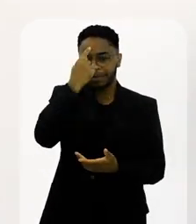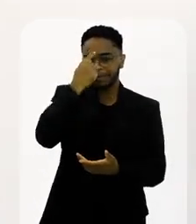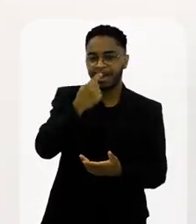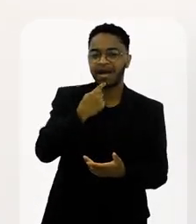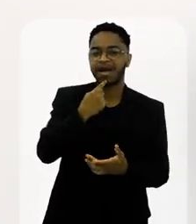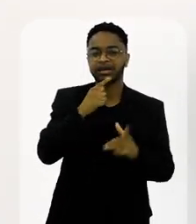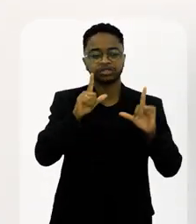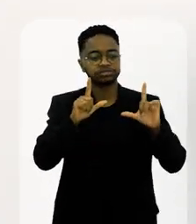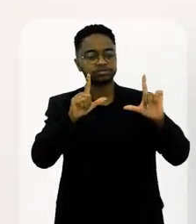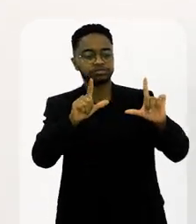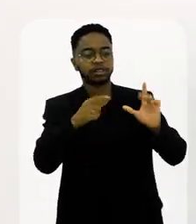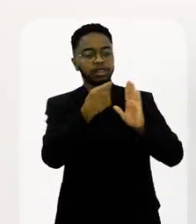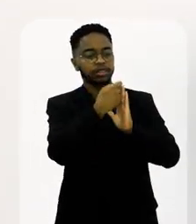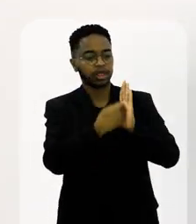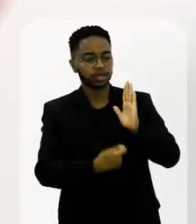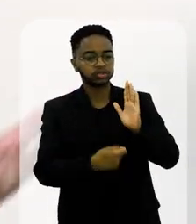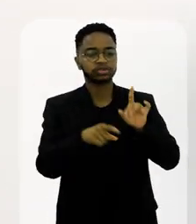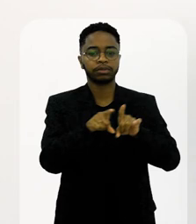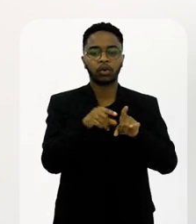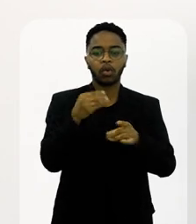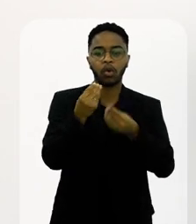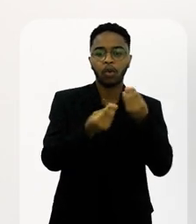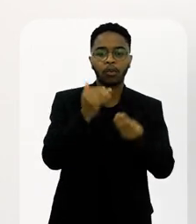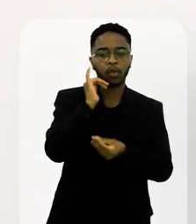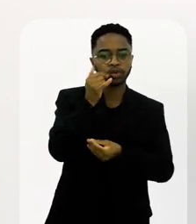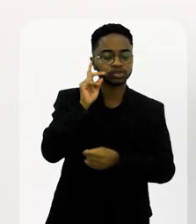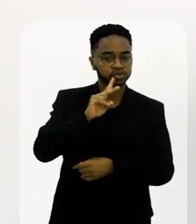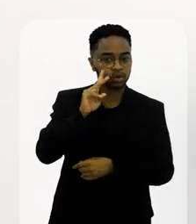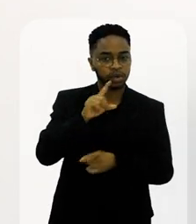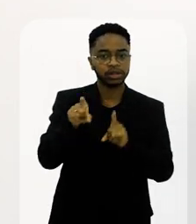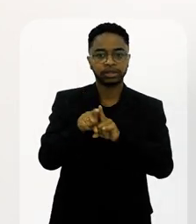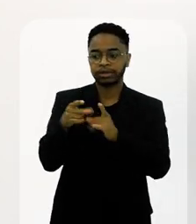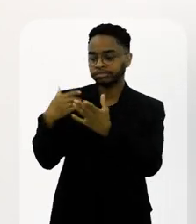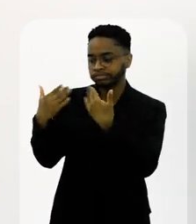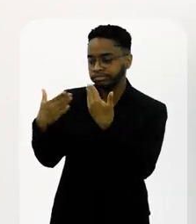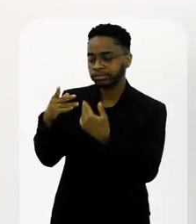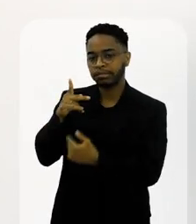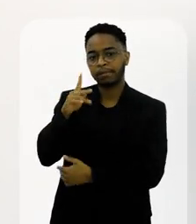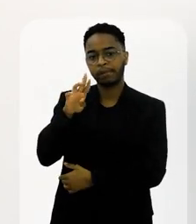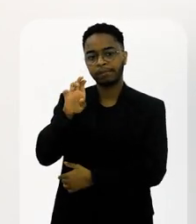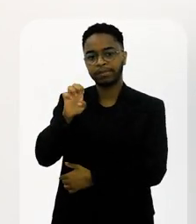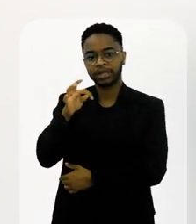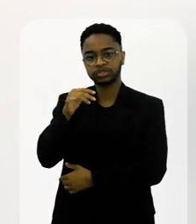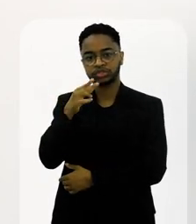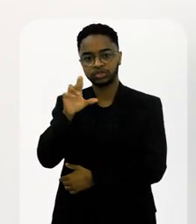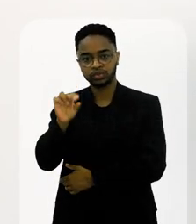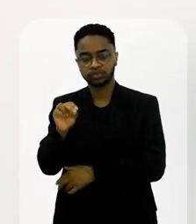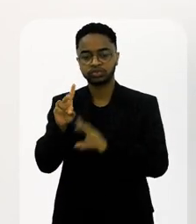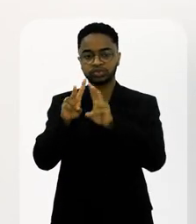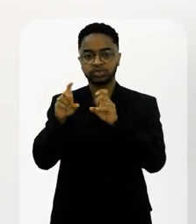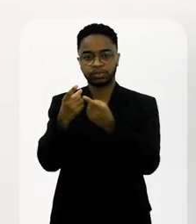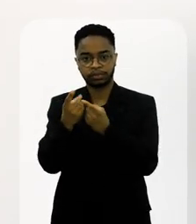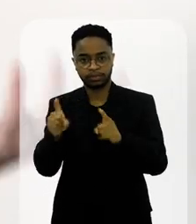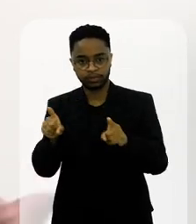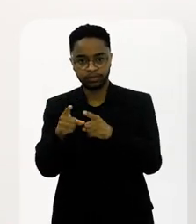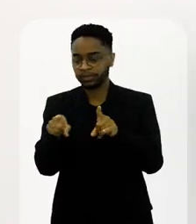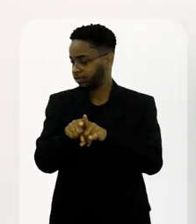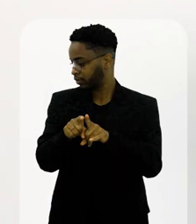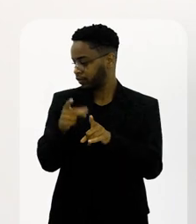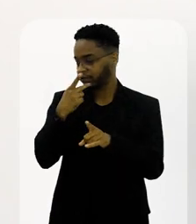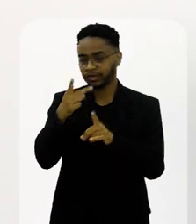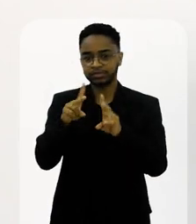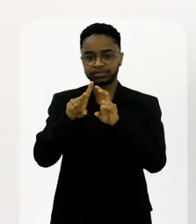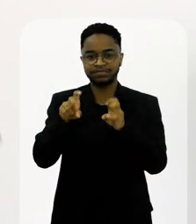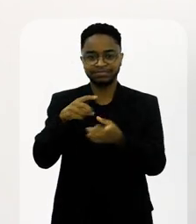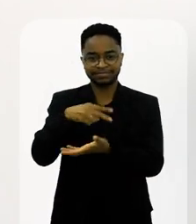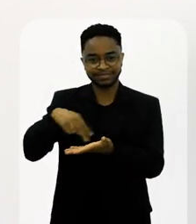cenográfica, plástica, de enredo, De contar aquela história e tentando bater um pouco de bola com o Pretinho na parte musical e também falando